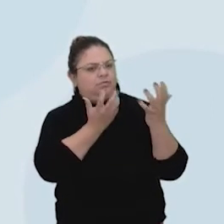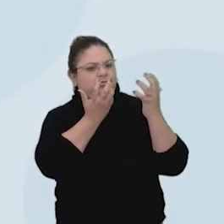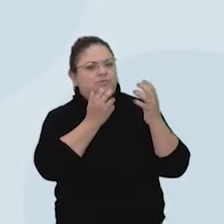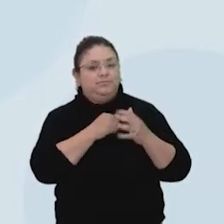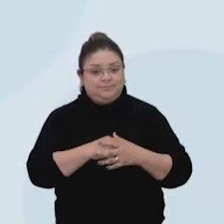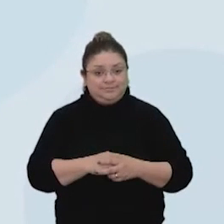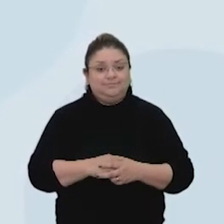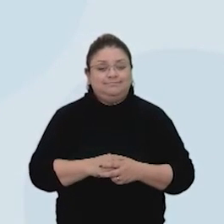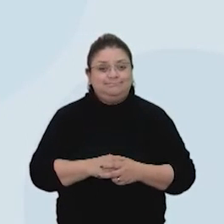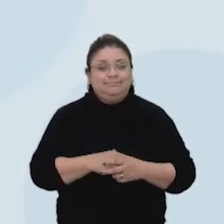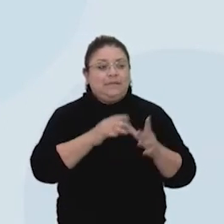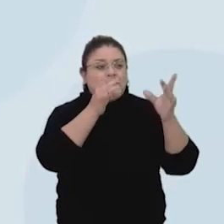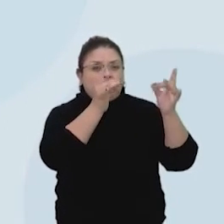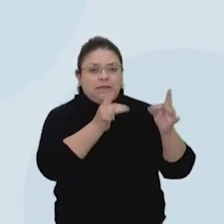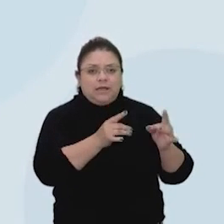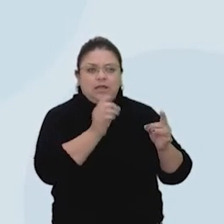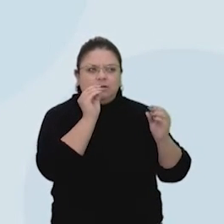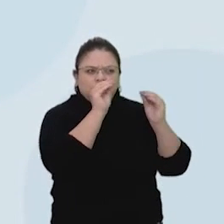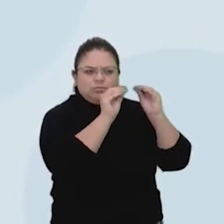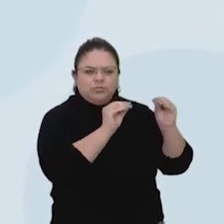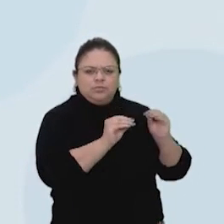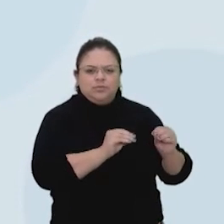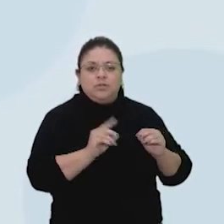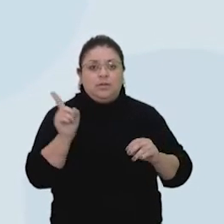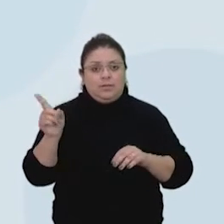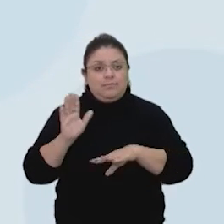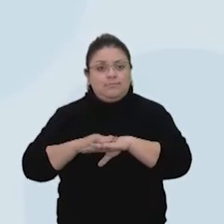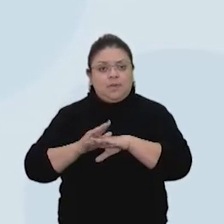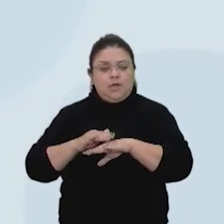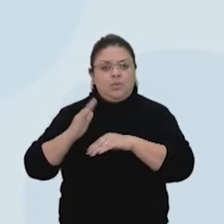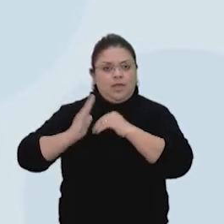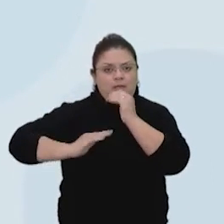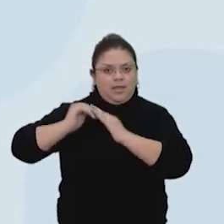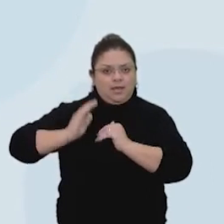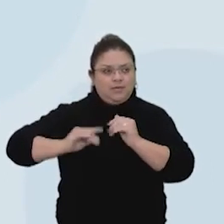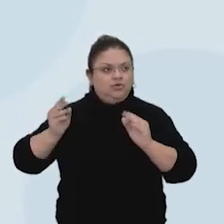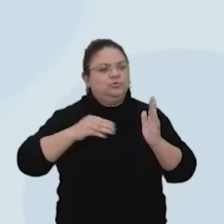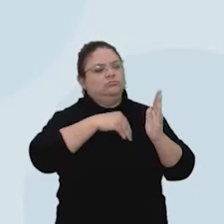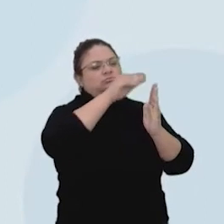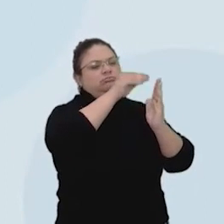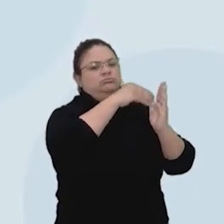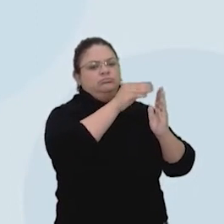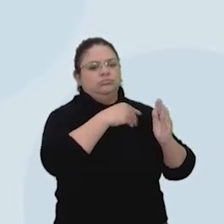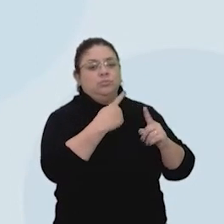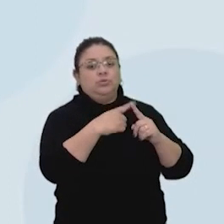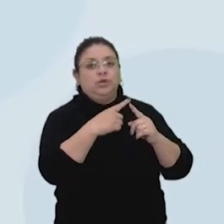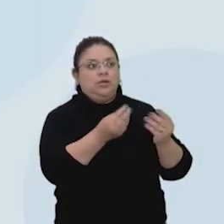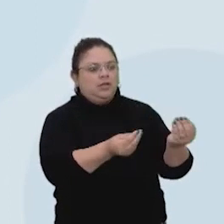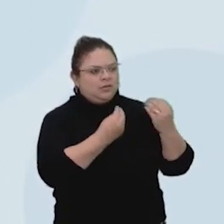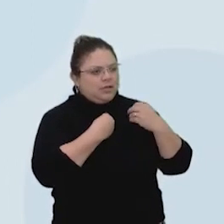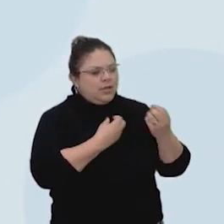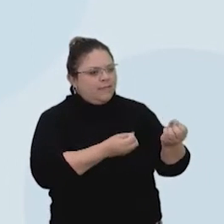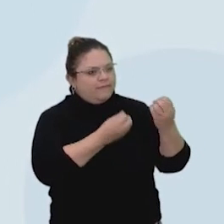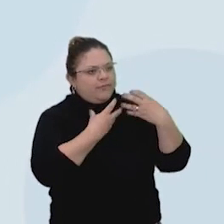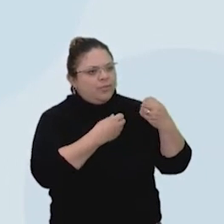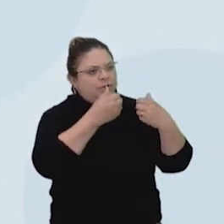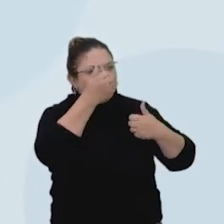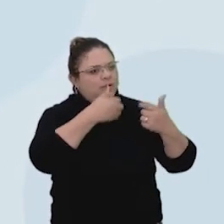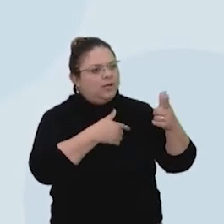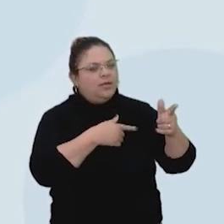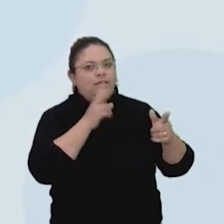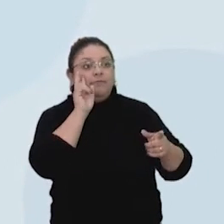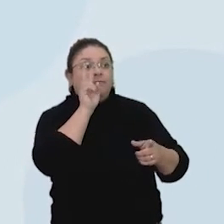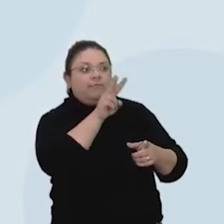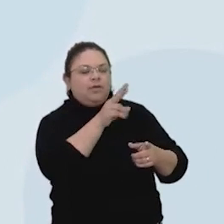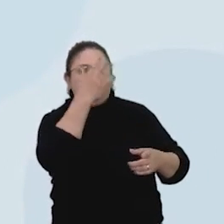Normalmente, são detalhes colocados propositalmente, para dar mais informações sobre aquele determinado imagem